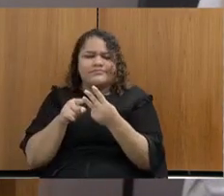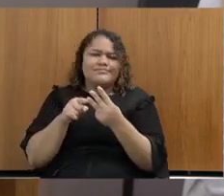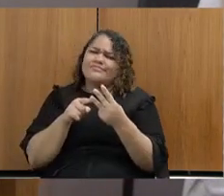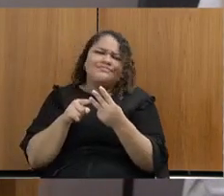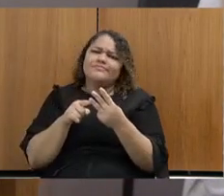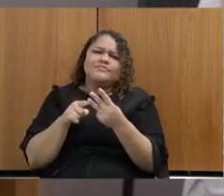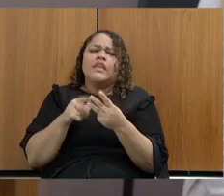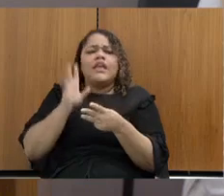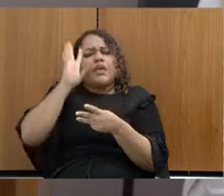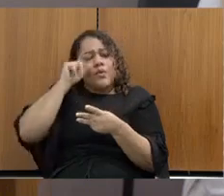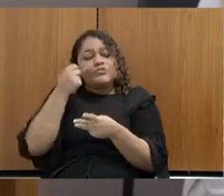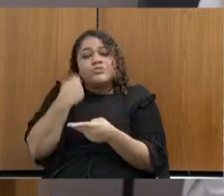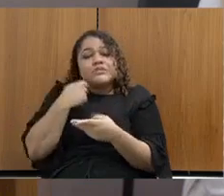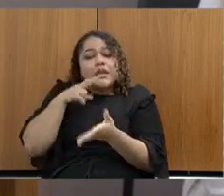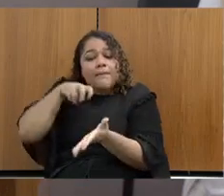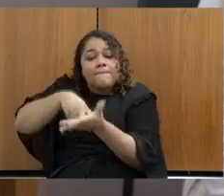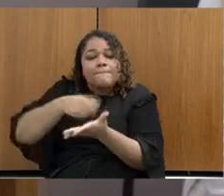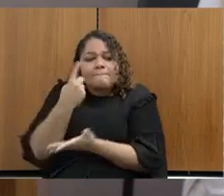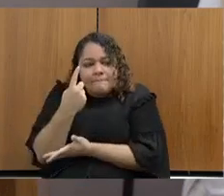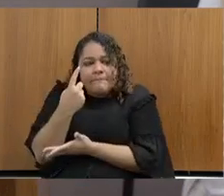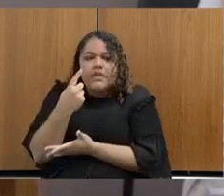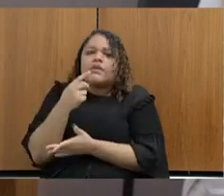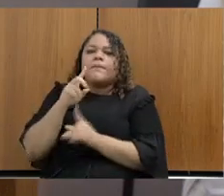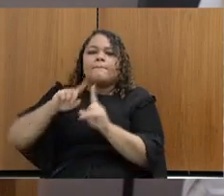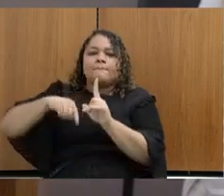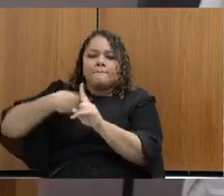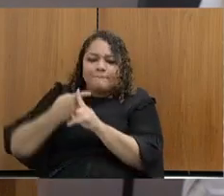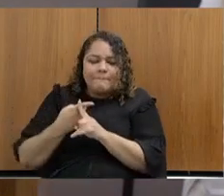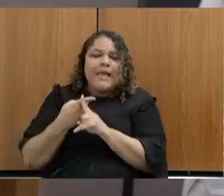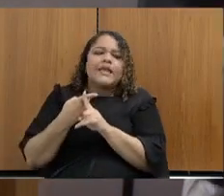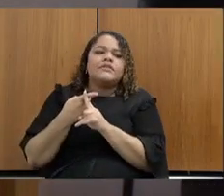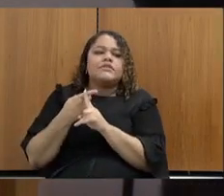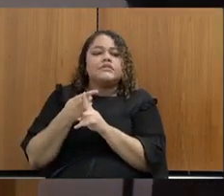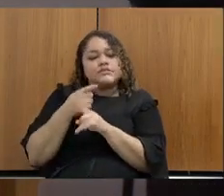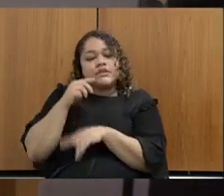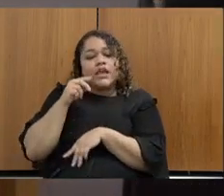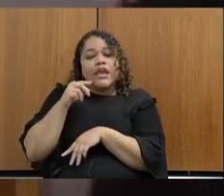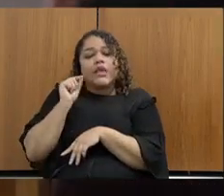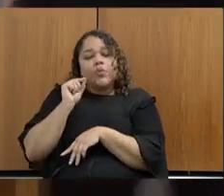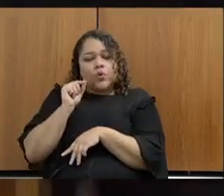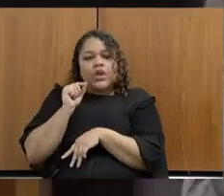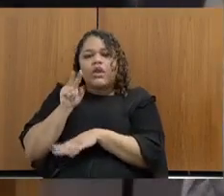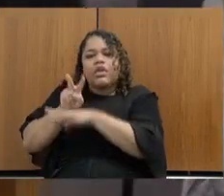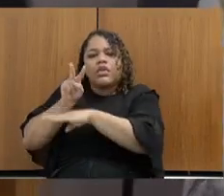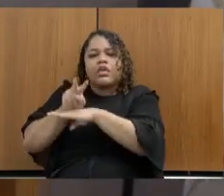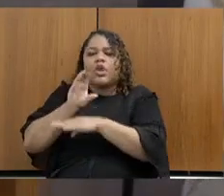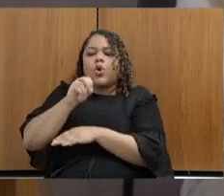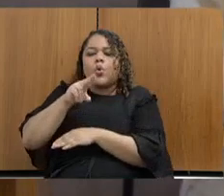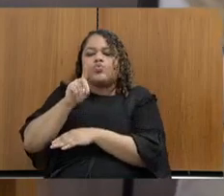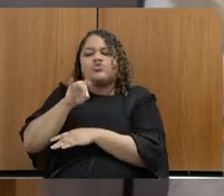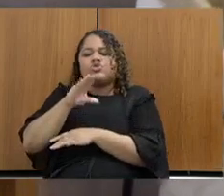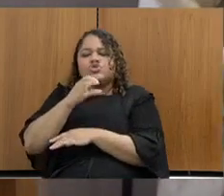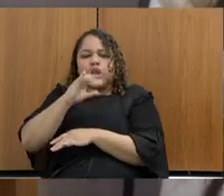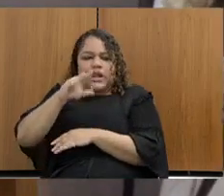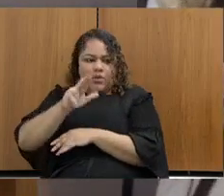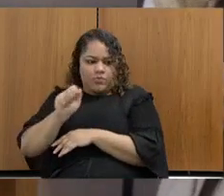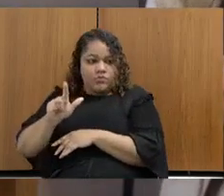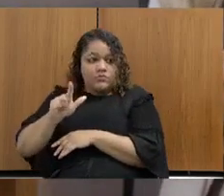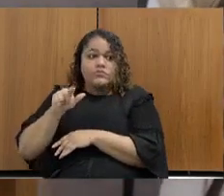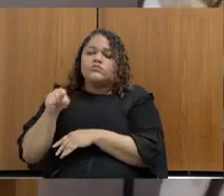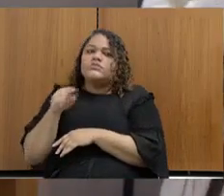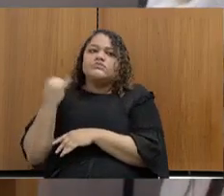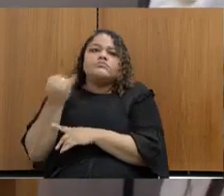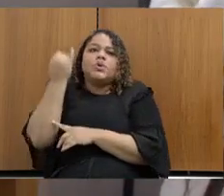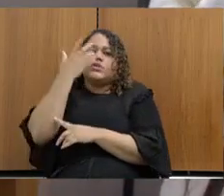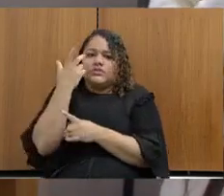em seguida um livramento condicional, então, via monitoração eletrônica, então, isso facilitaria muito a execução da pena, eu tiraria